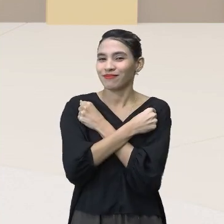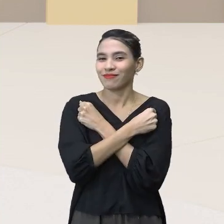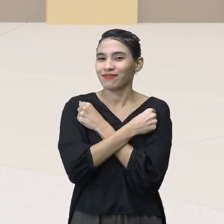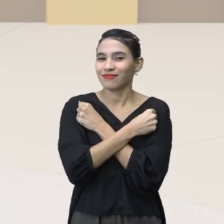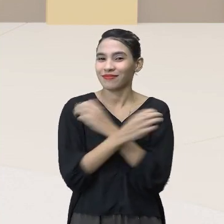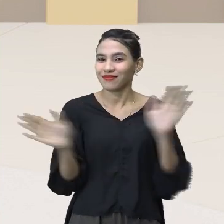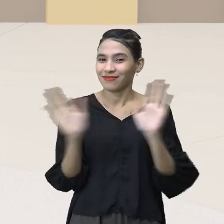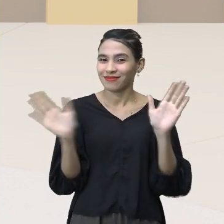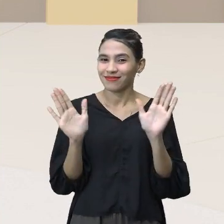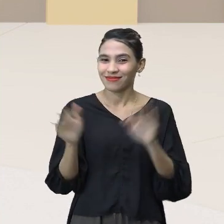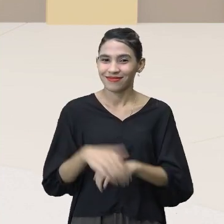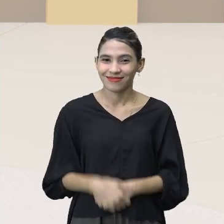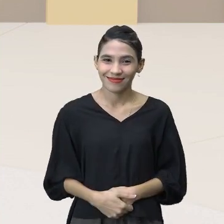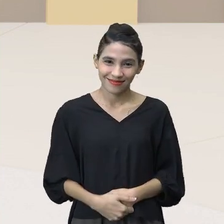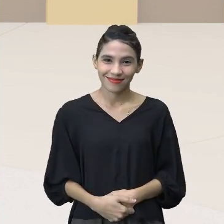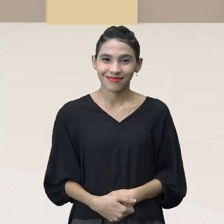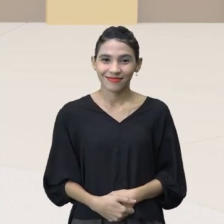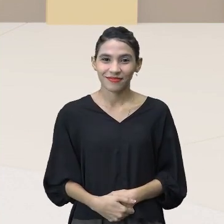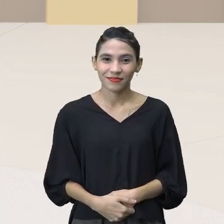abraço e até a próxima.